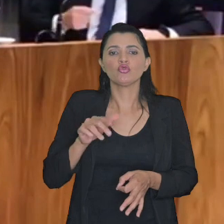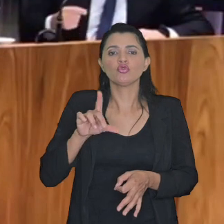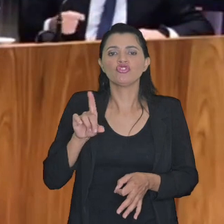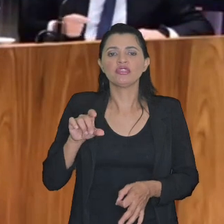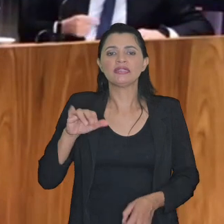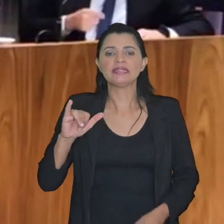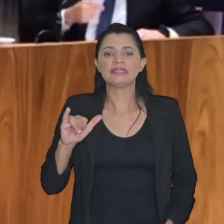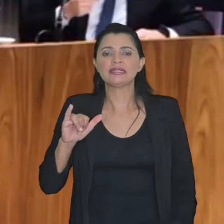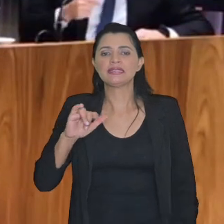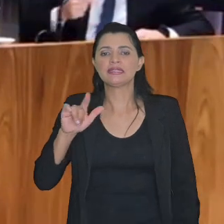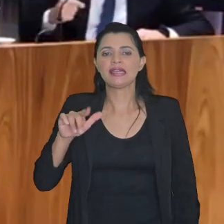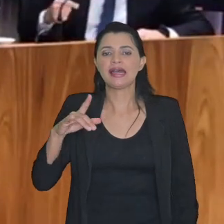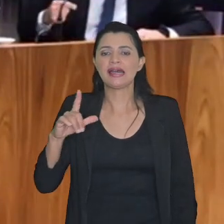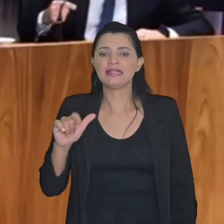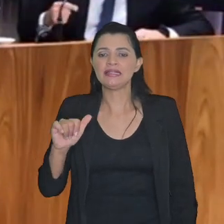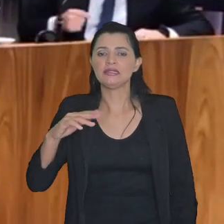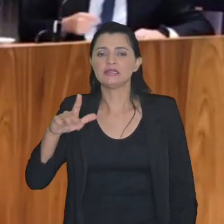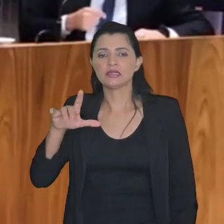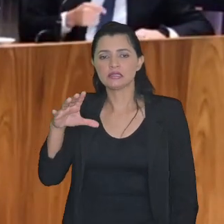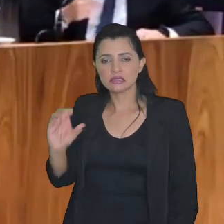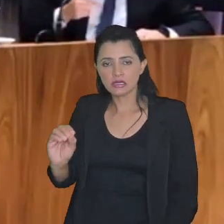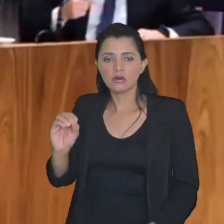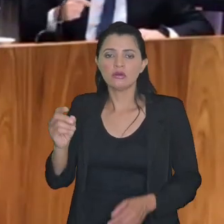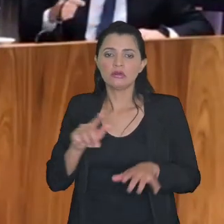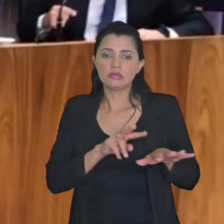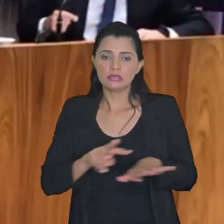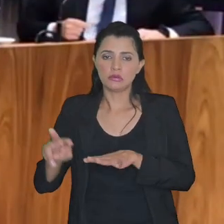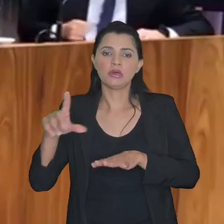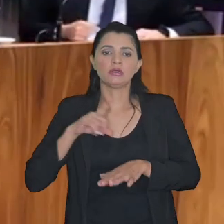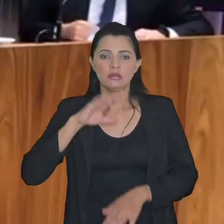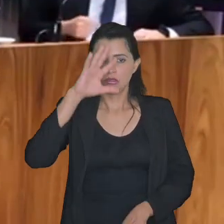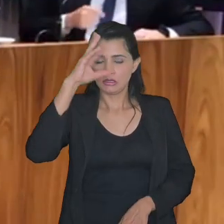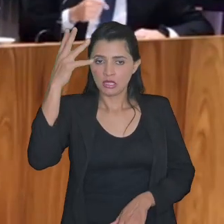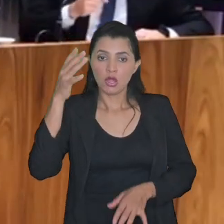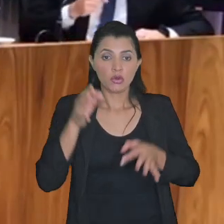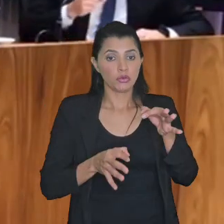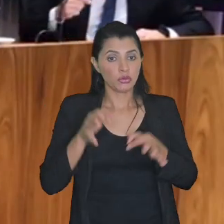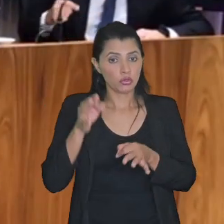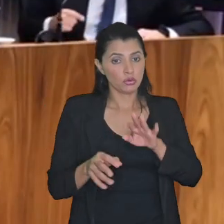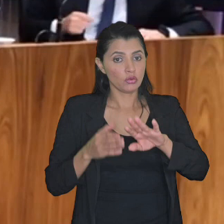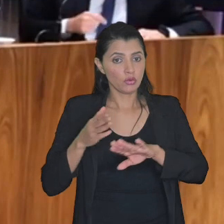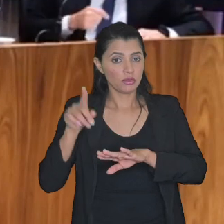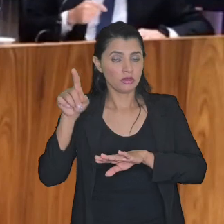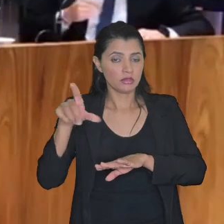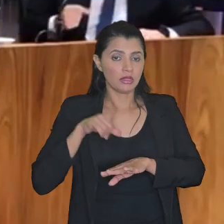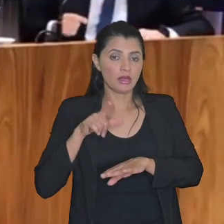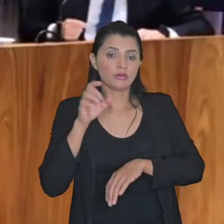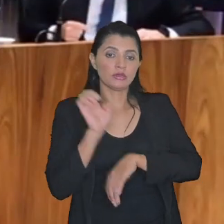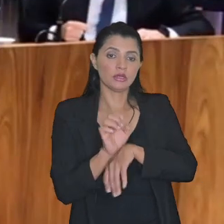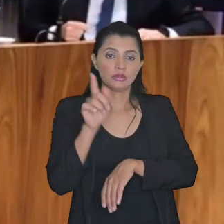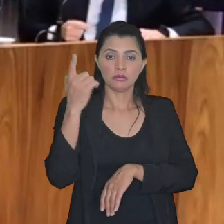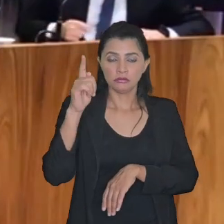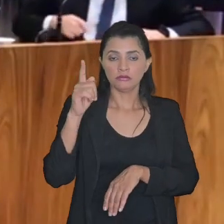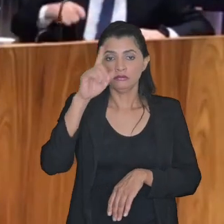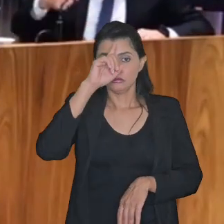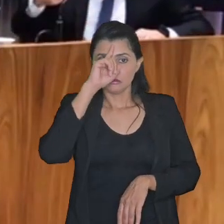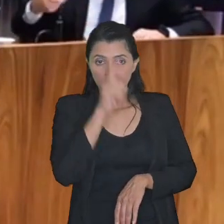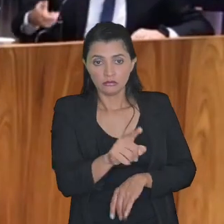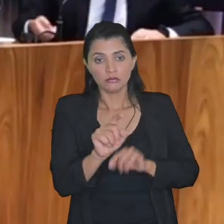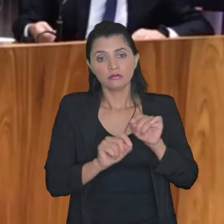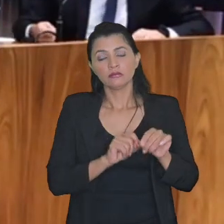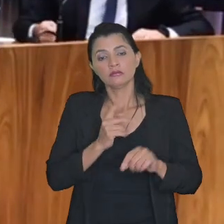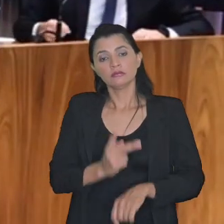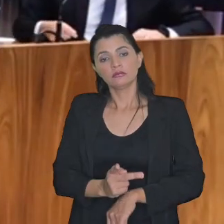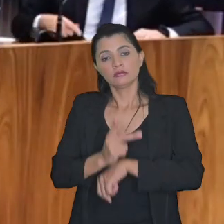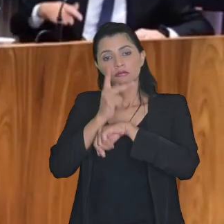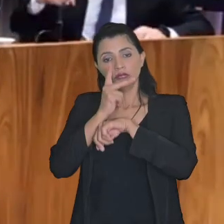semana saiu na divulgação de uma decisão de um juiz federal de Goiás determinando que